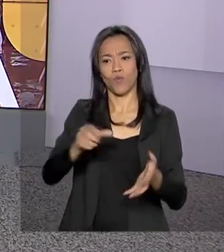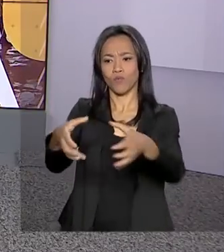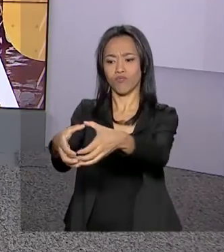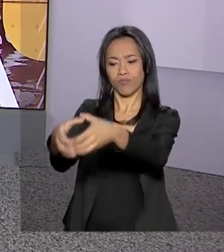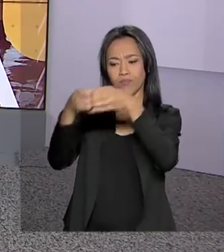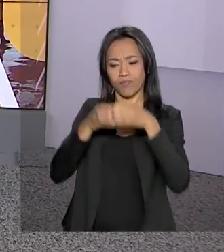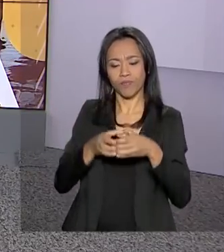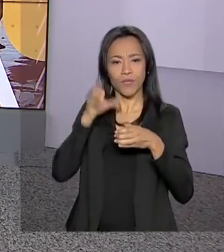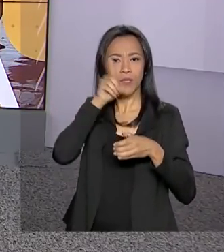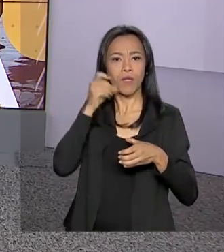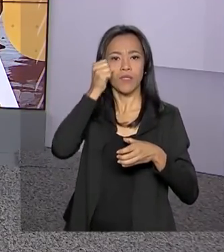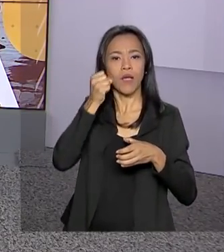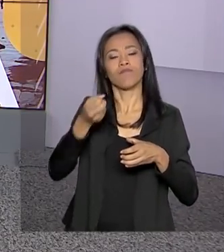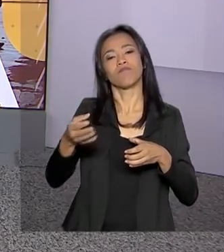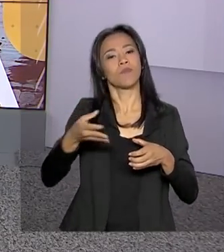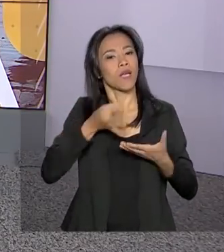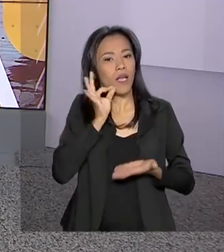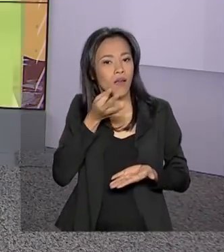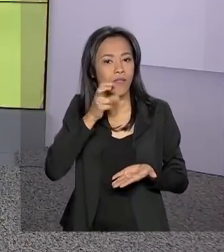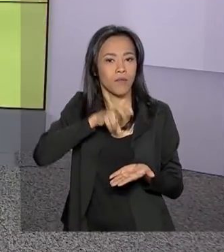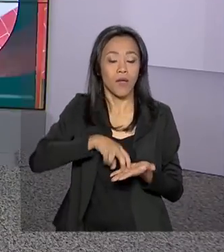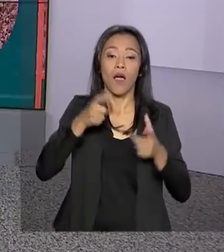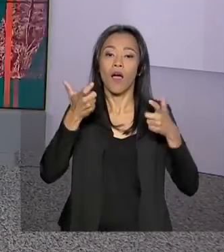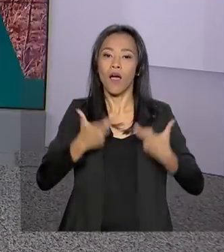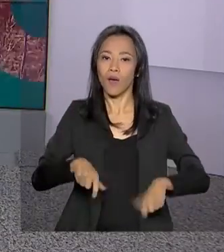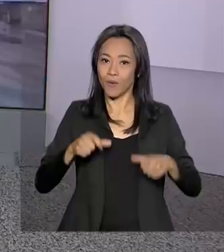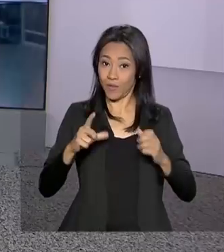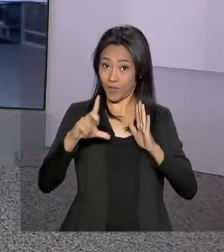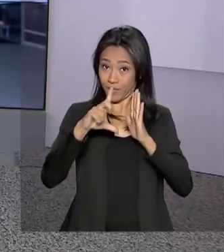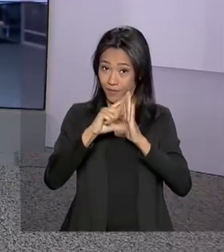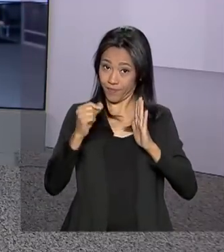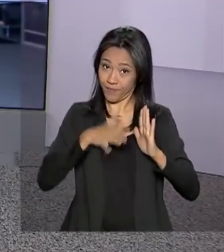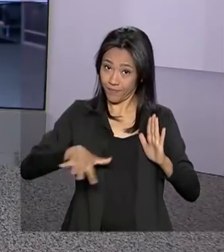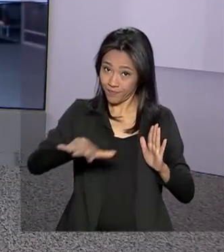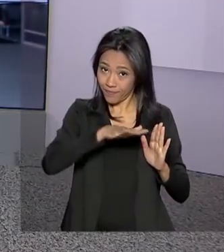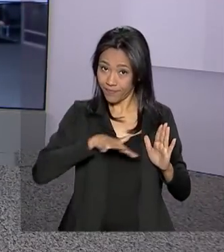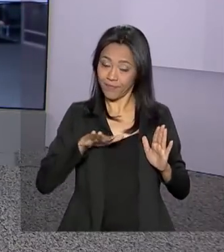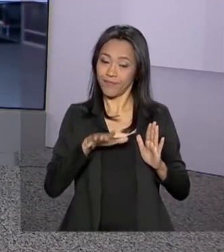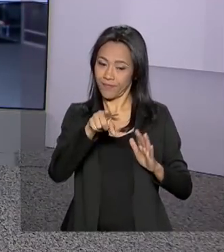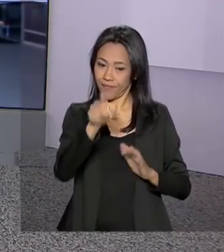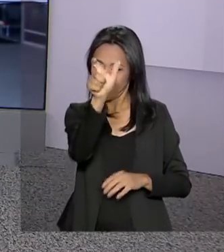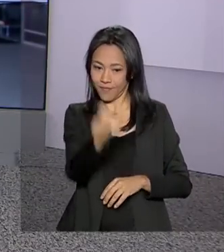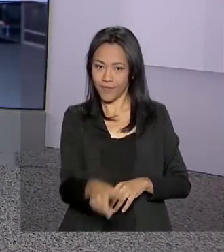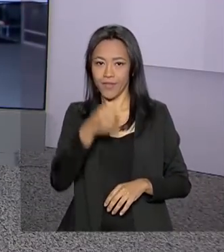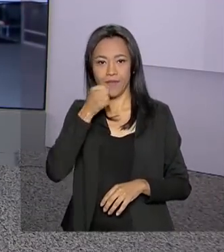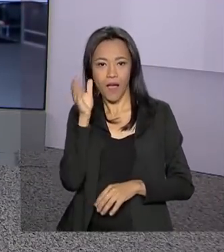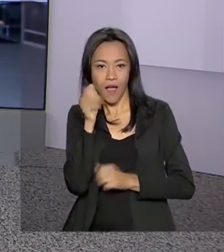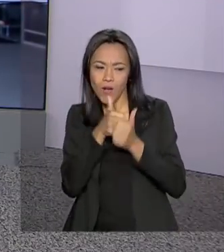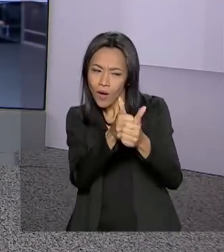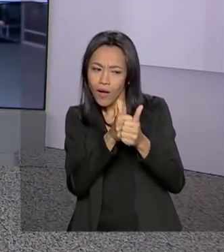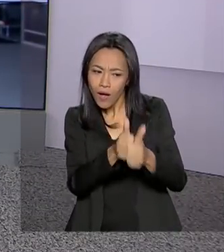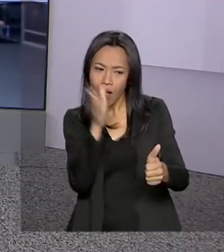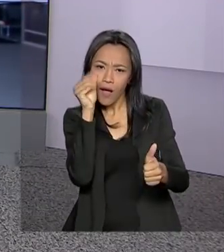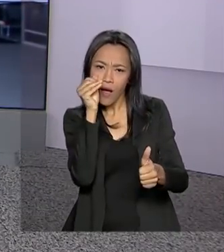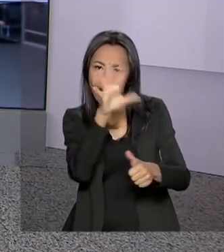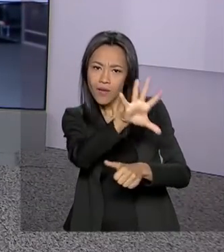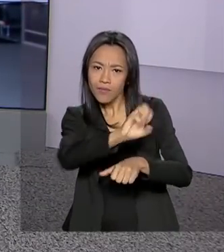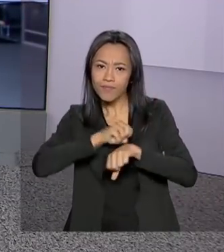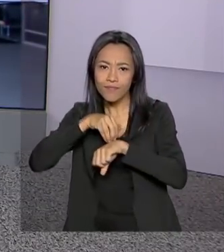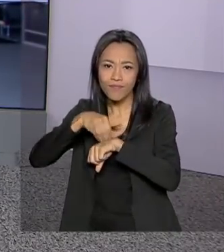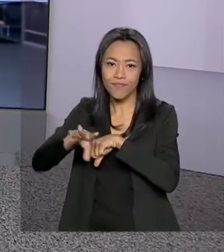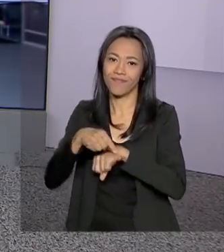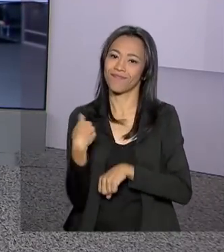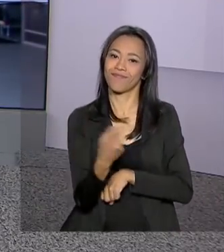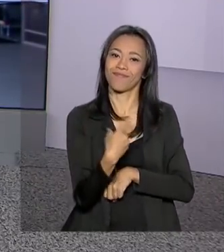parlamentares para um Café da Manhã, lá no Palácio do Planalto. A repórter Gabriela Noronha está acompanhando e tem as informações para a gente.